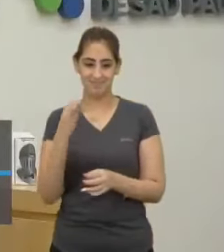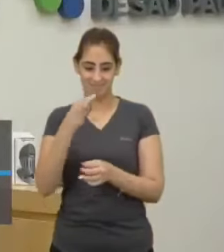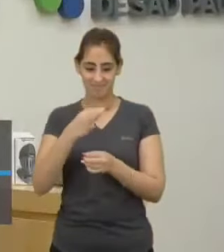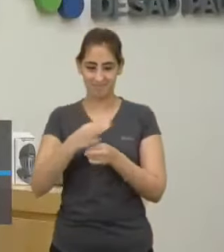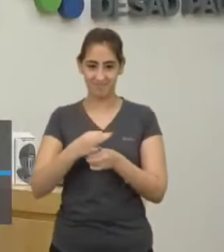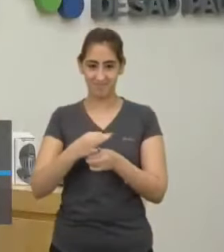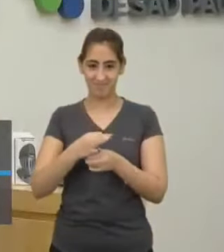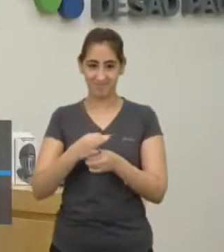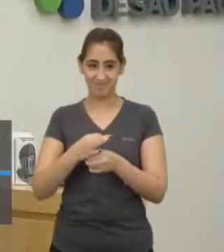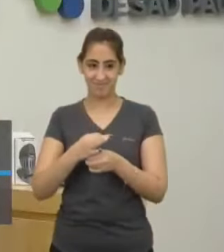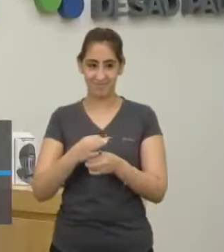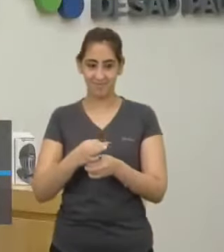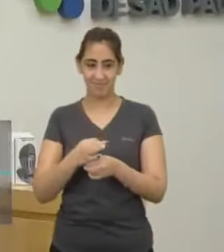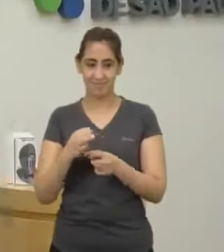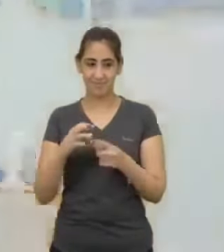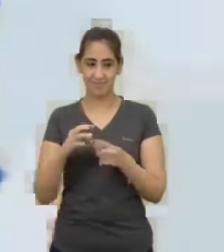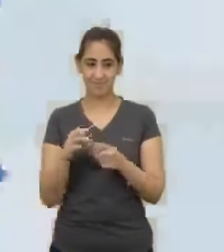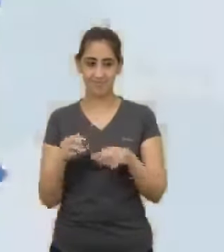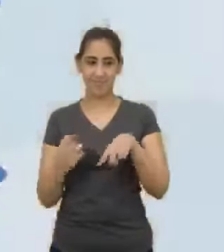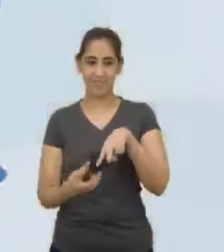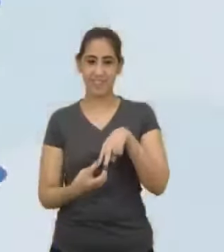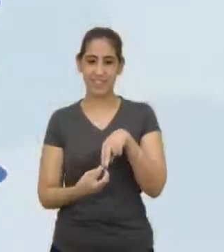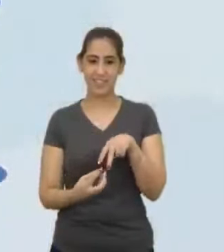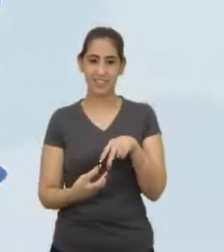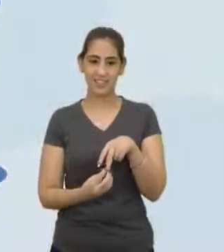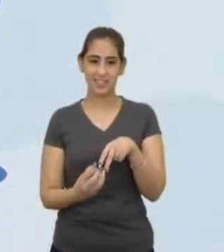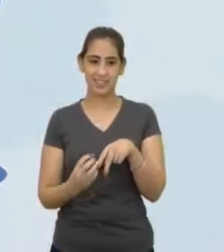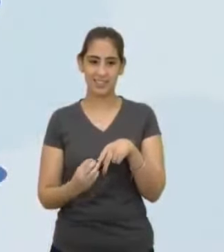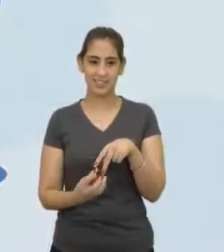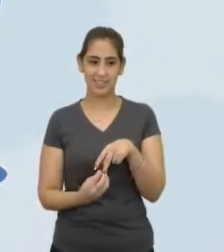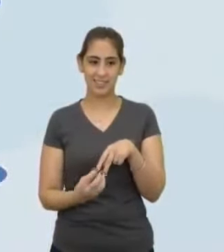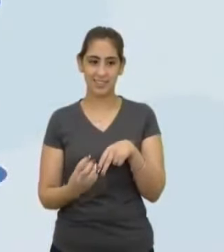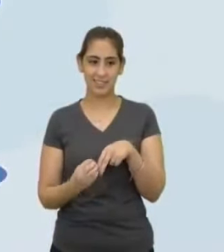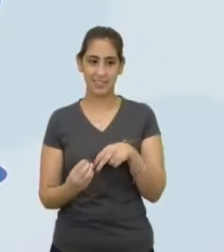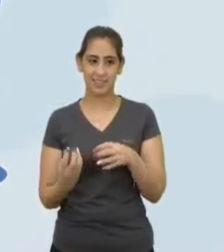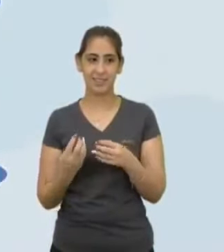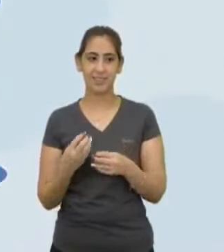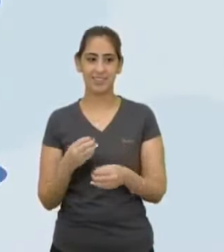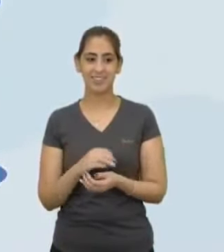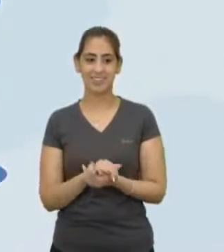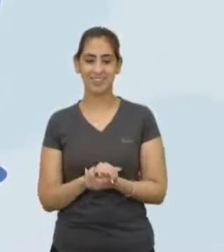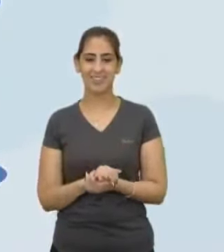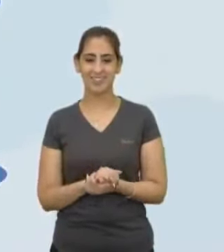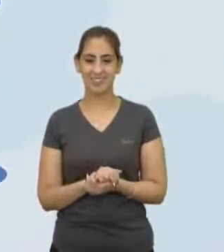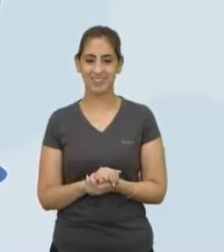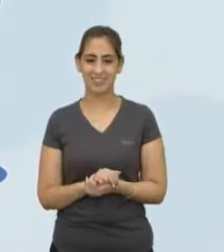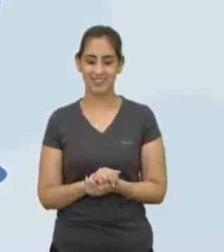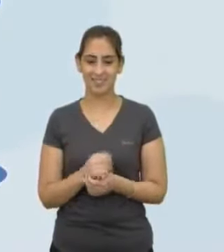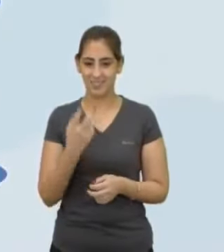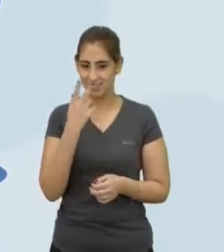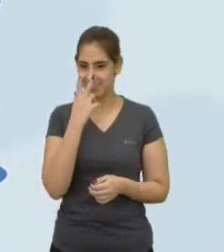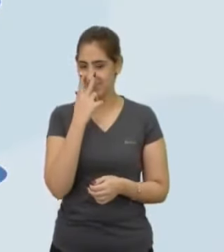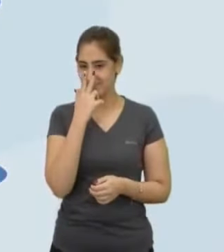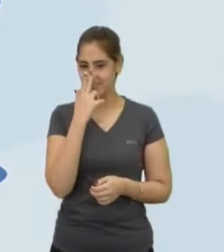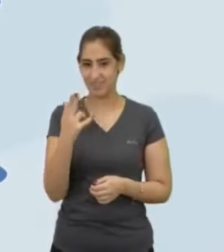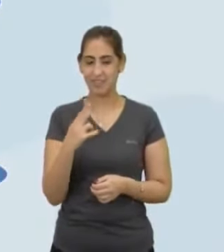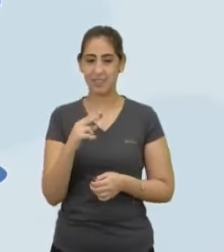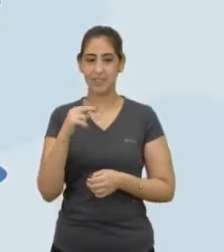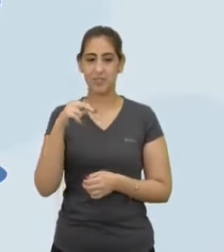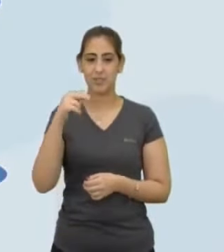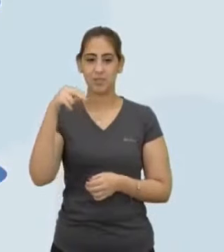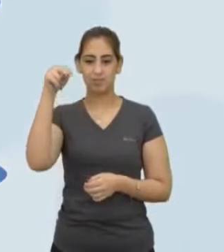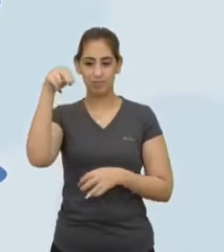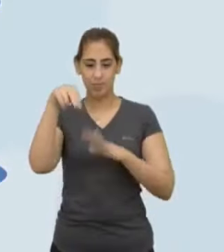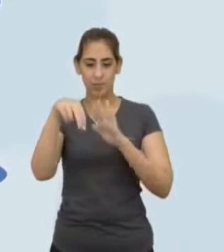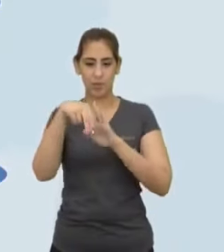Para o finalzinho Bota no LED aqui Olha lá Esse aparato militar Ele tem que estar regido por normas